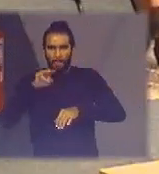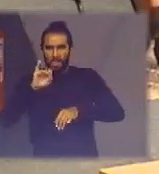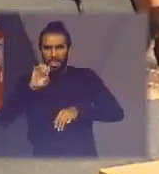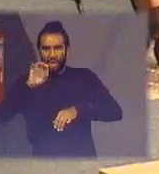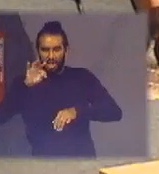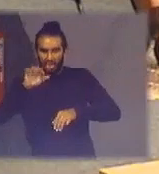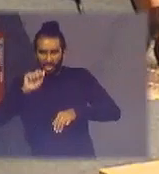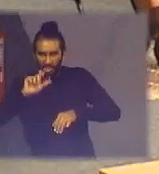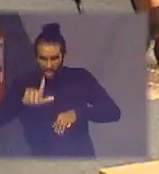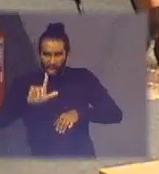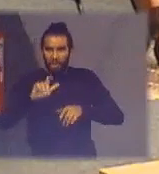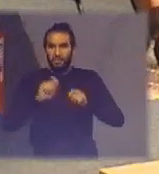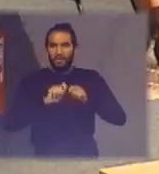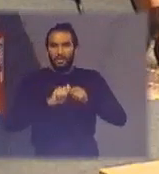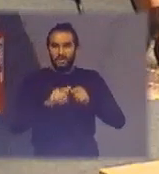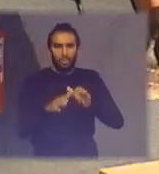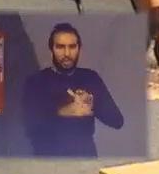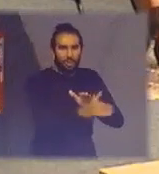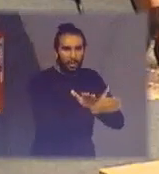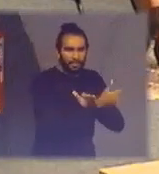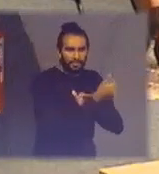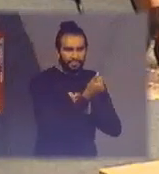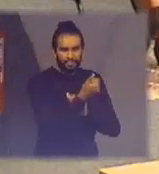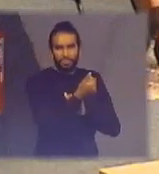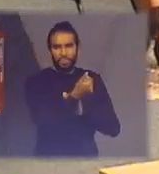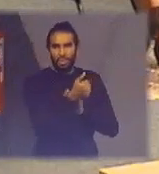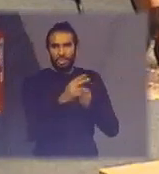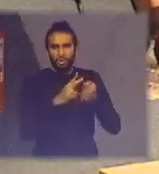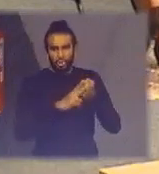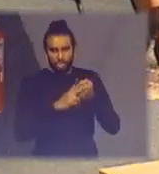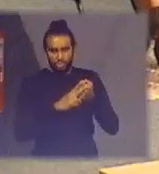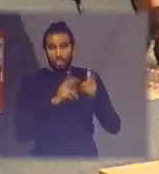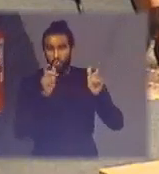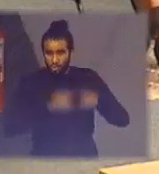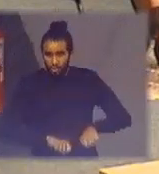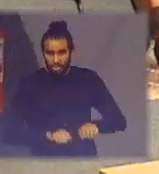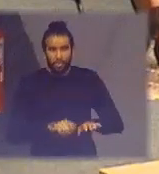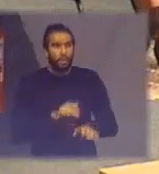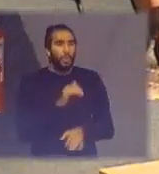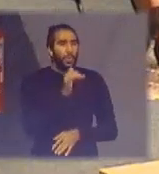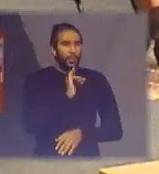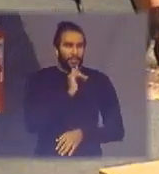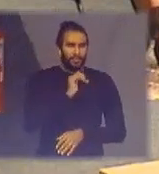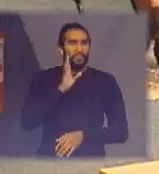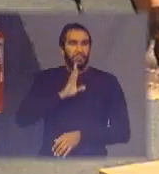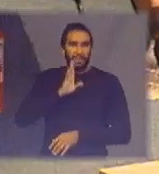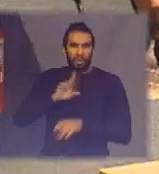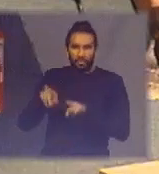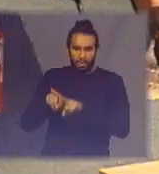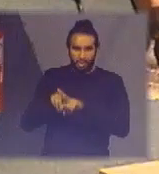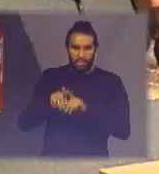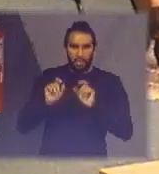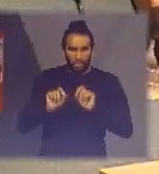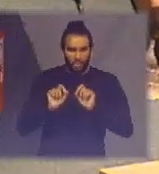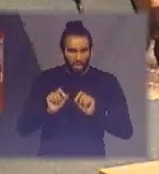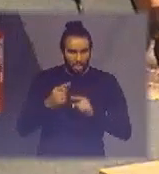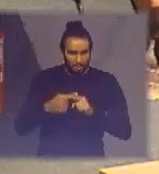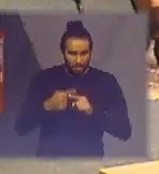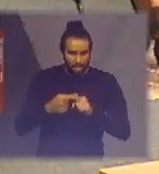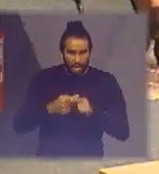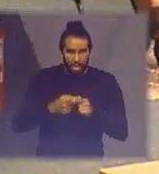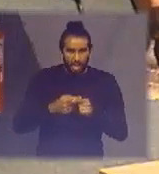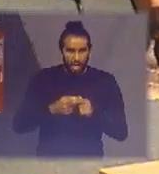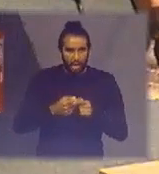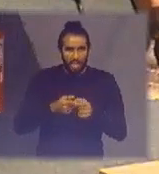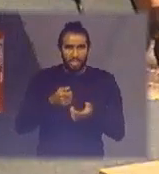tem duas empresas em Brasília fazendo a coleta de vidro é um exemplo bem bacana porque eles cobram para fazer e a